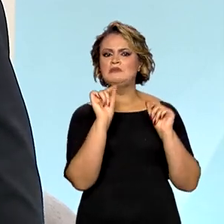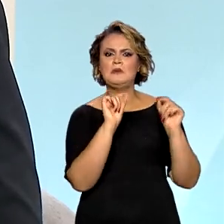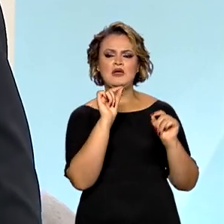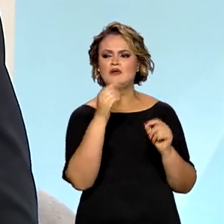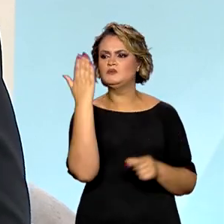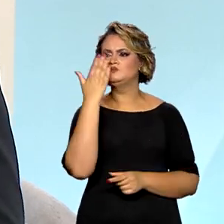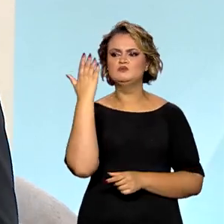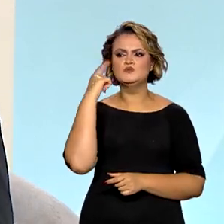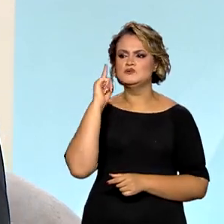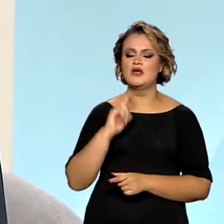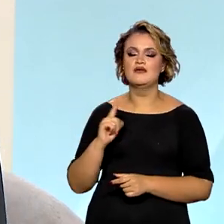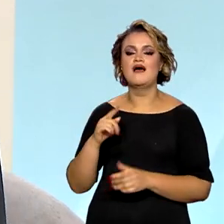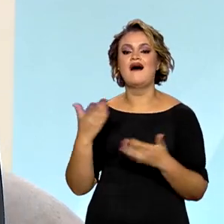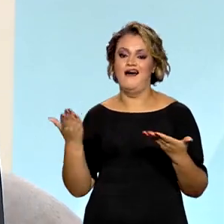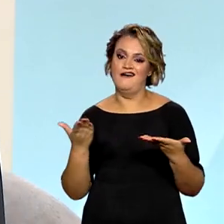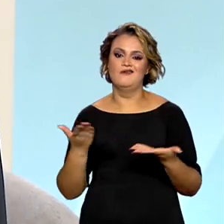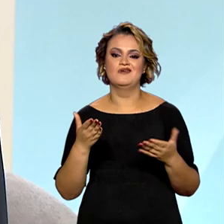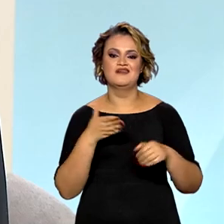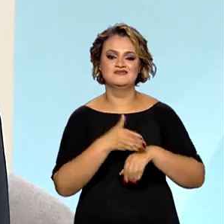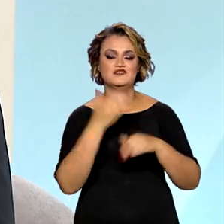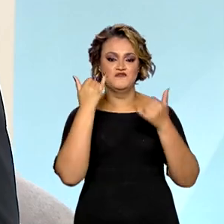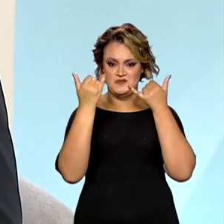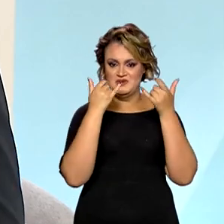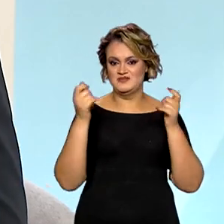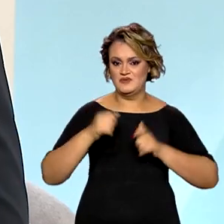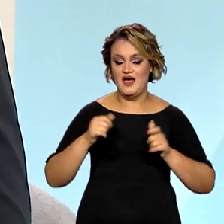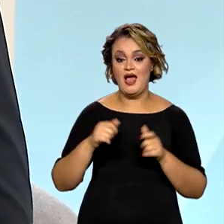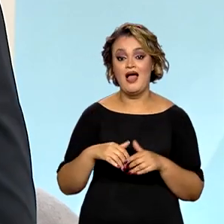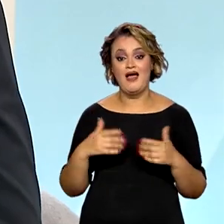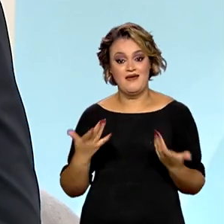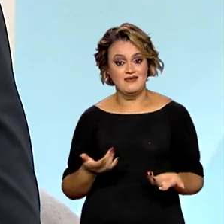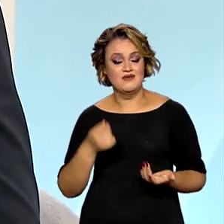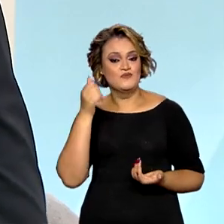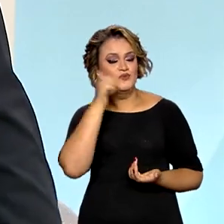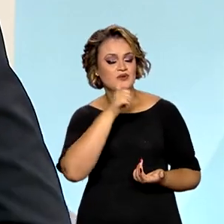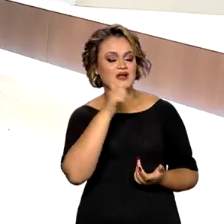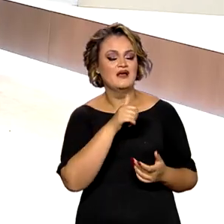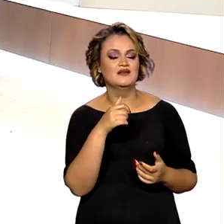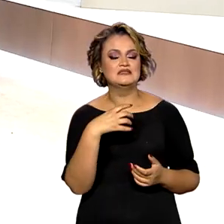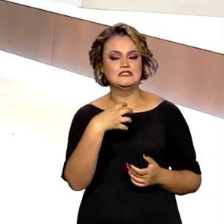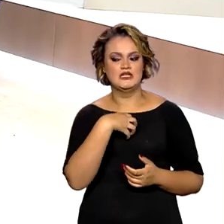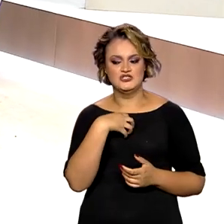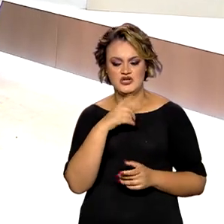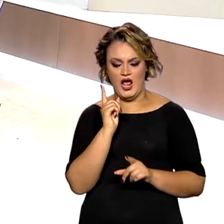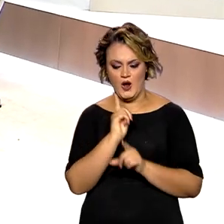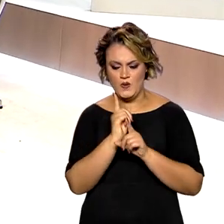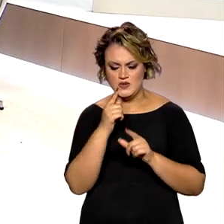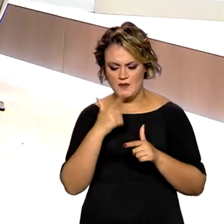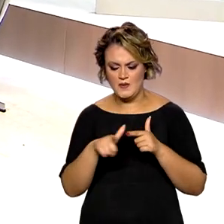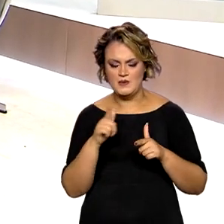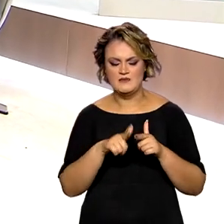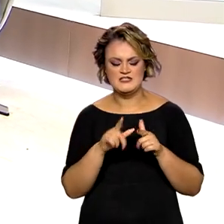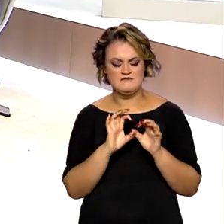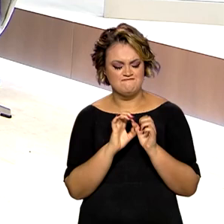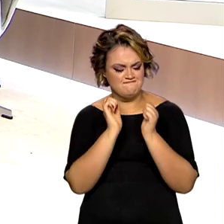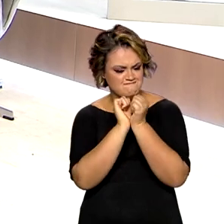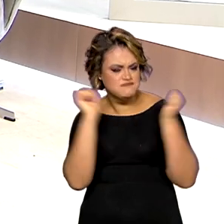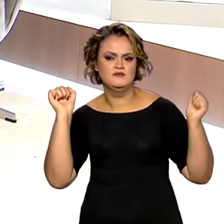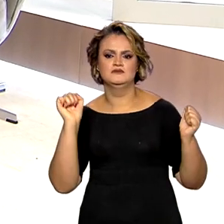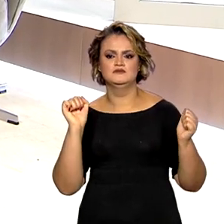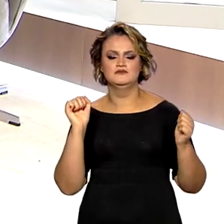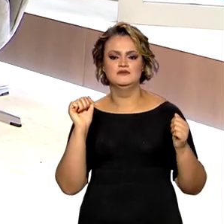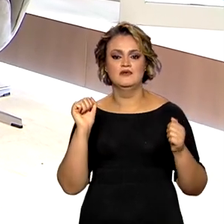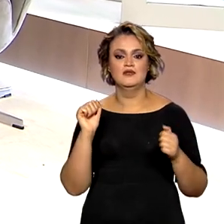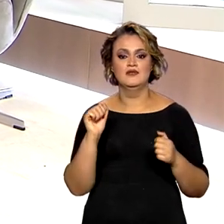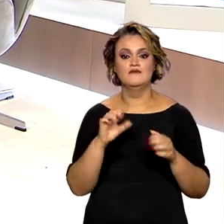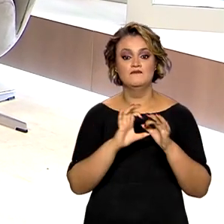Então, conforme a gente vai tendo acesso às informações, a mulher vai poder, começando a se libertar dessa rede, desse ciclo de violência, porque aí